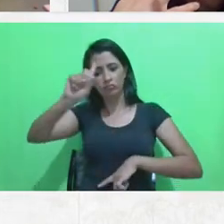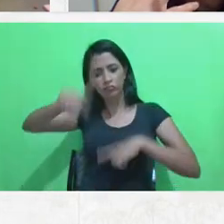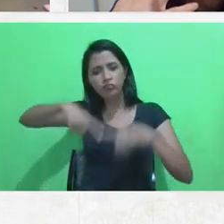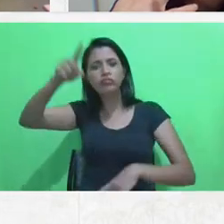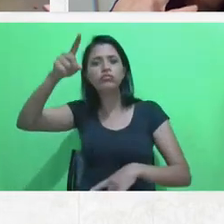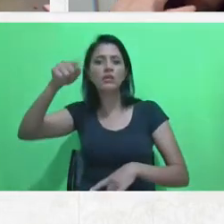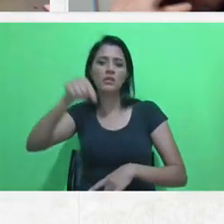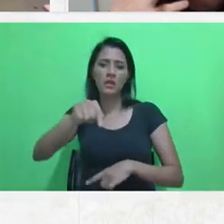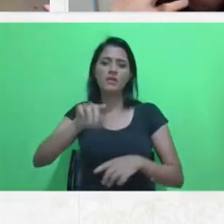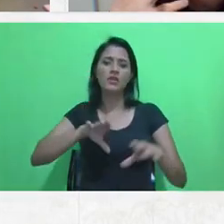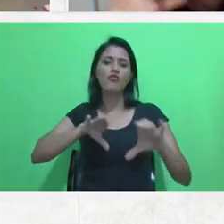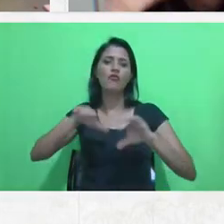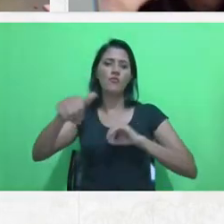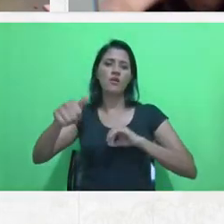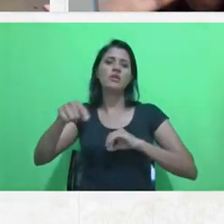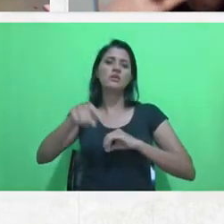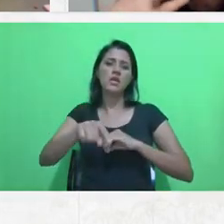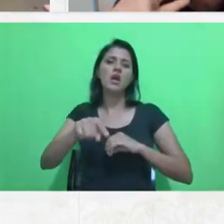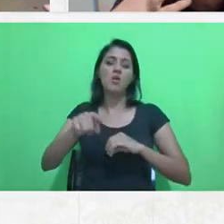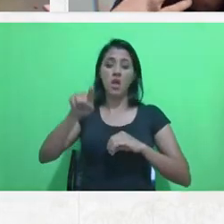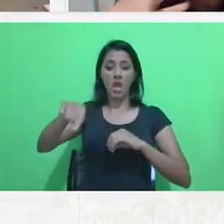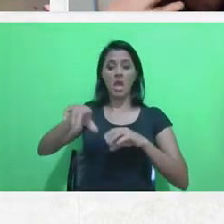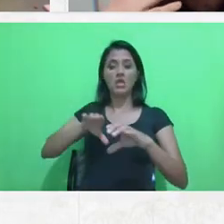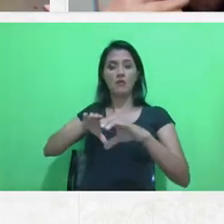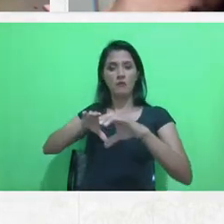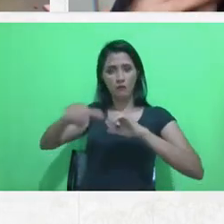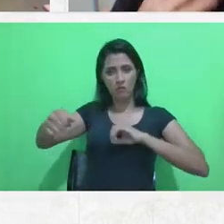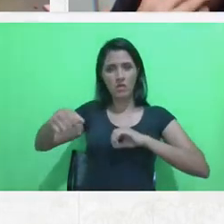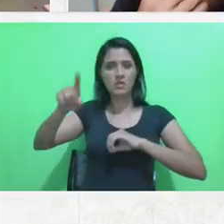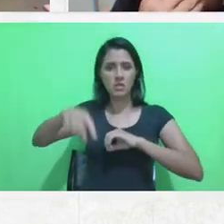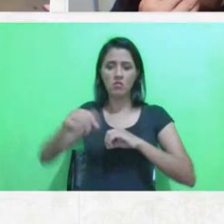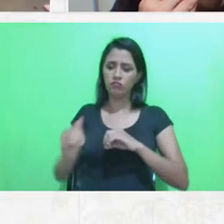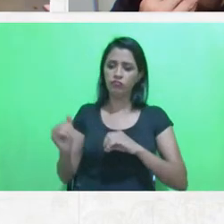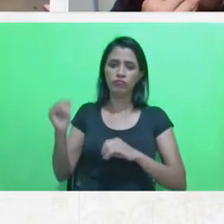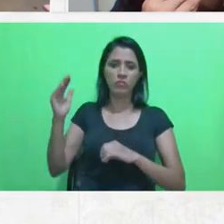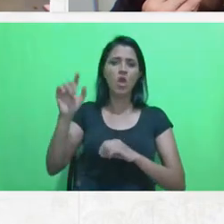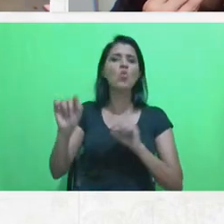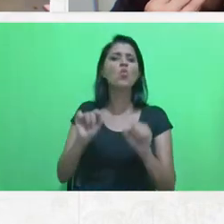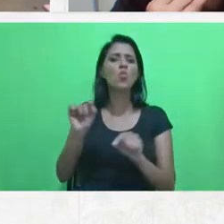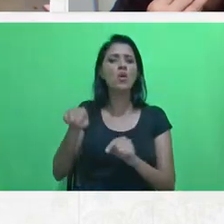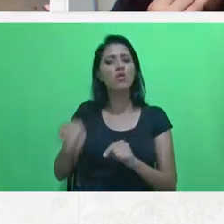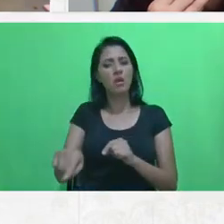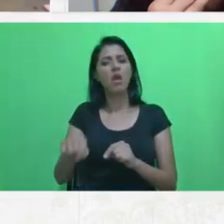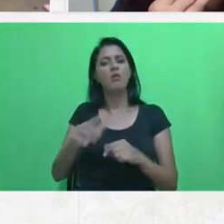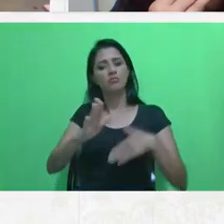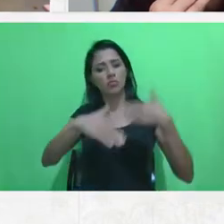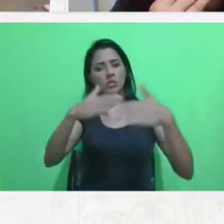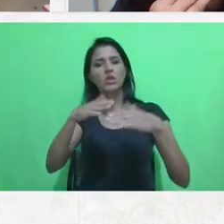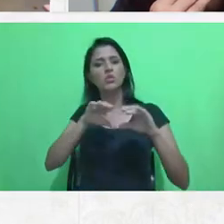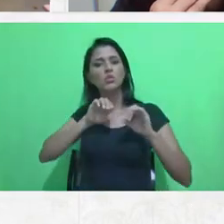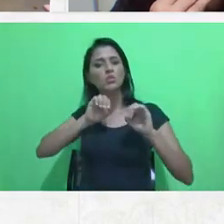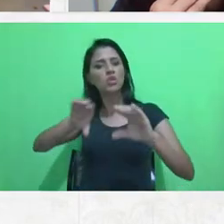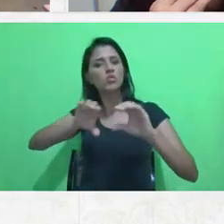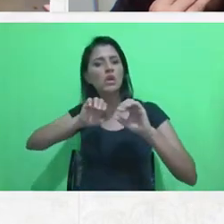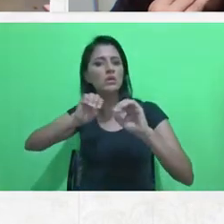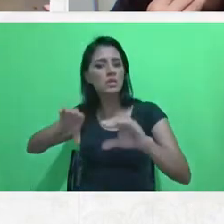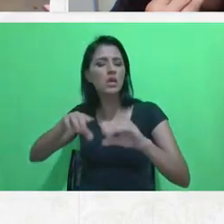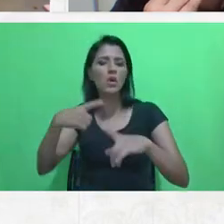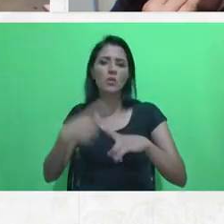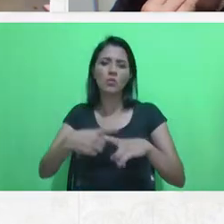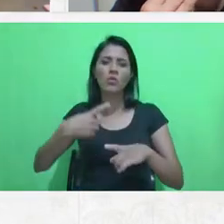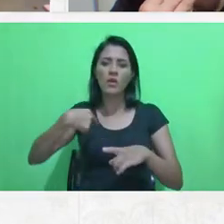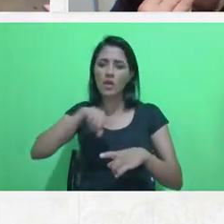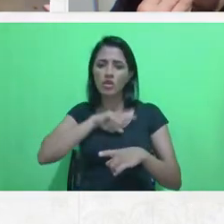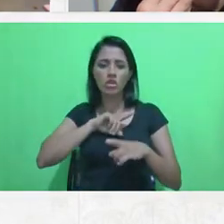formação. Essa formação, eu acho que, acima de tudo, ela é um processo educativo, porque eu acho que quando a gente está junto com a